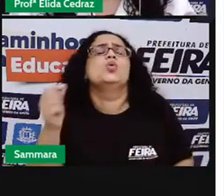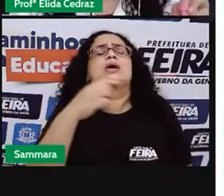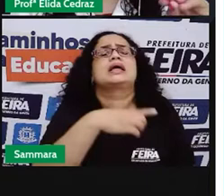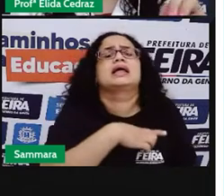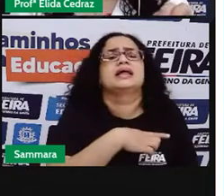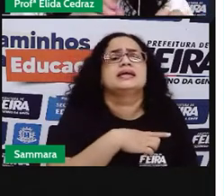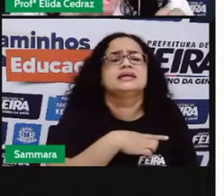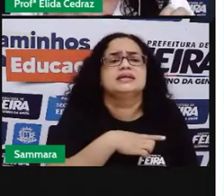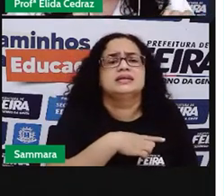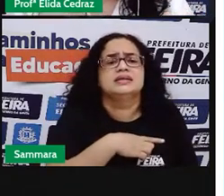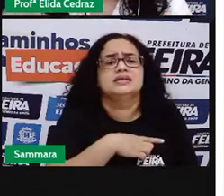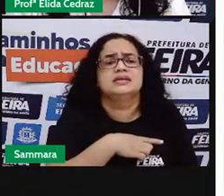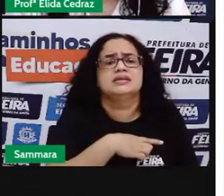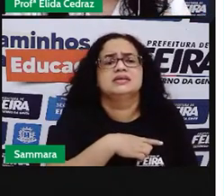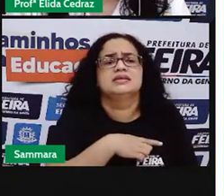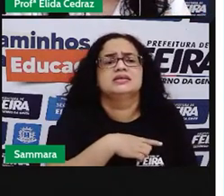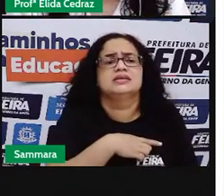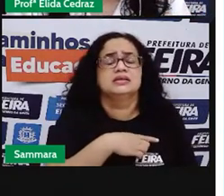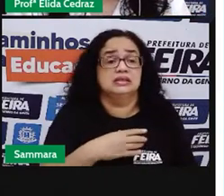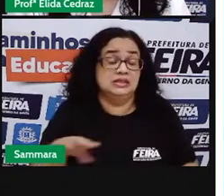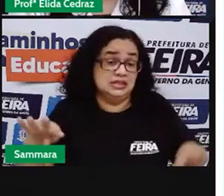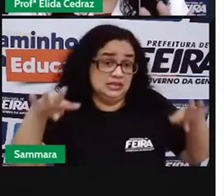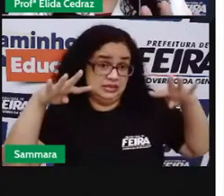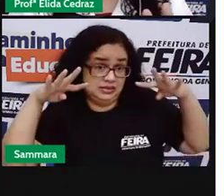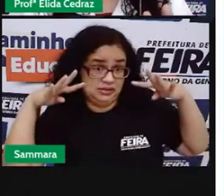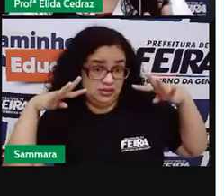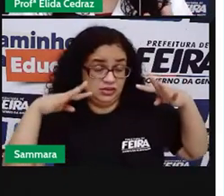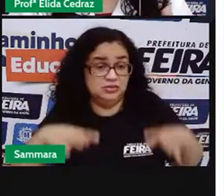tem aí que chama a sua atenção?